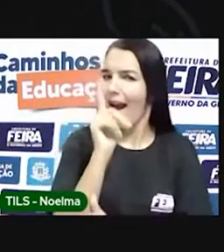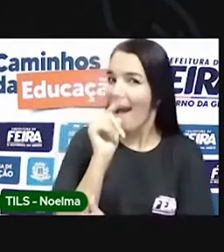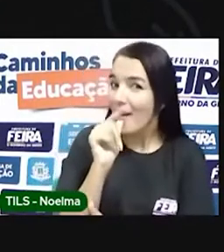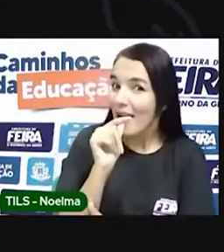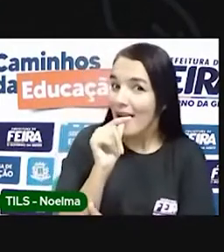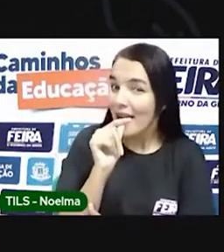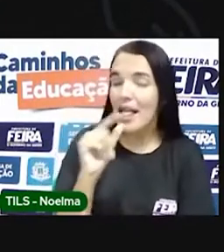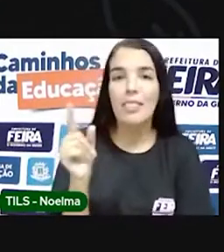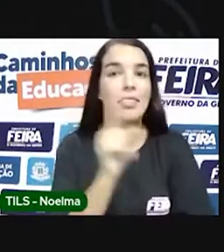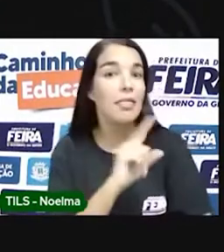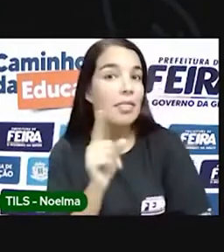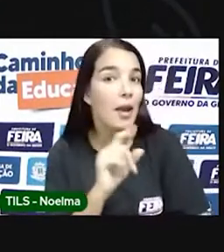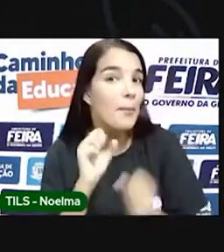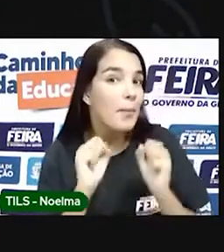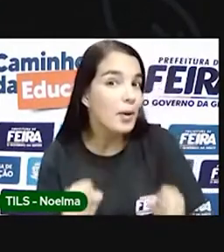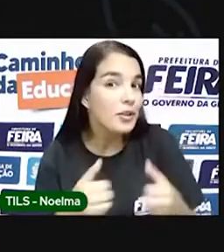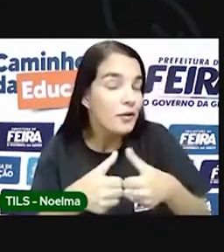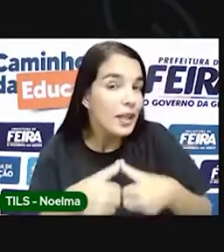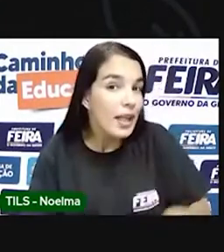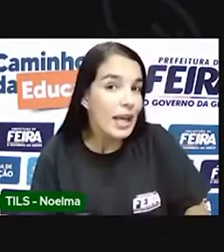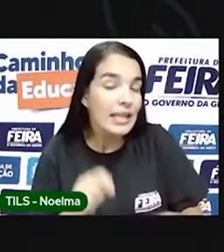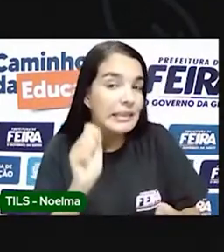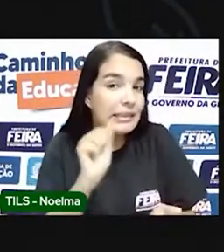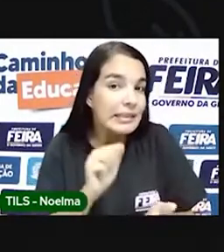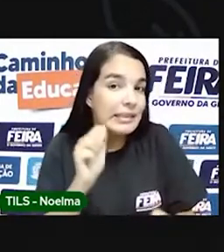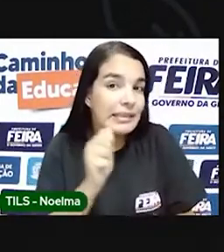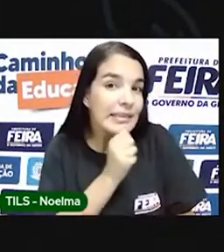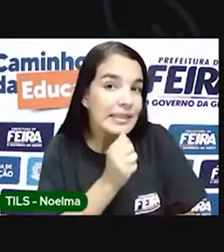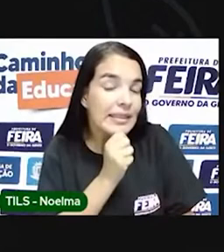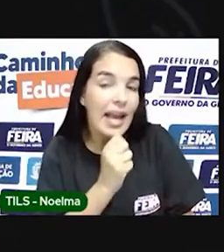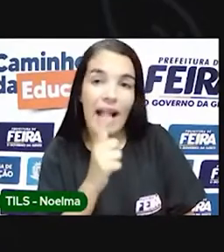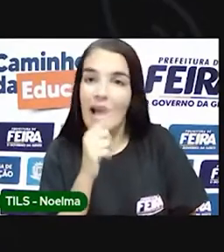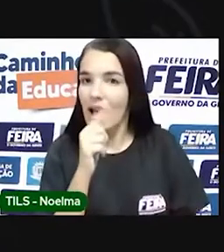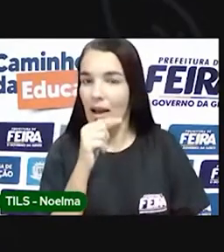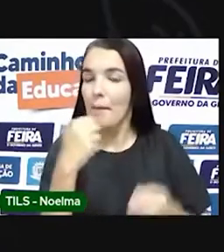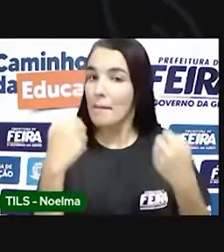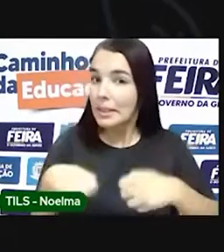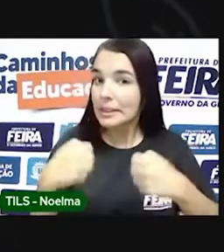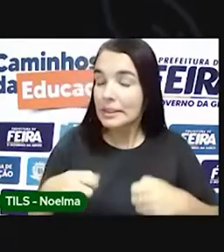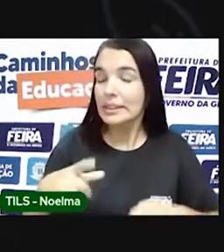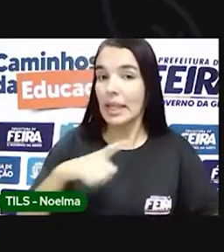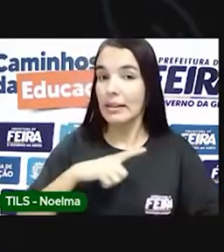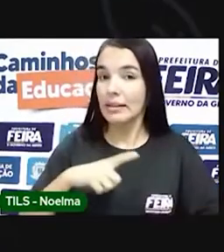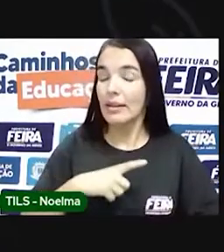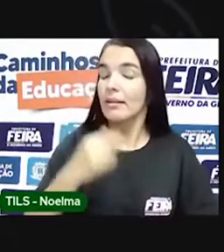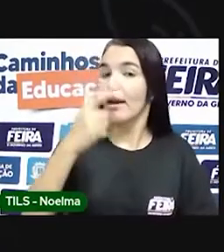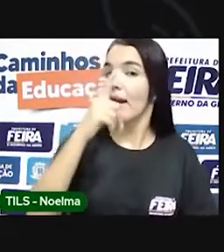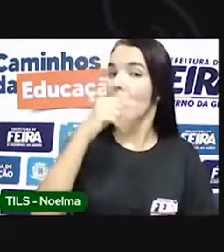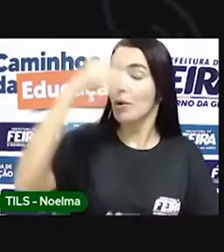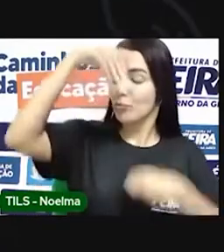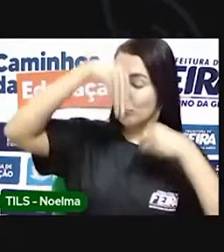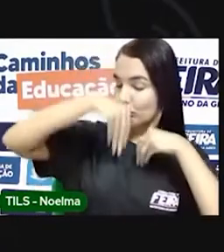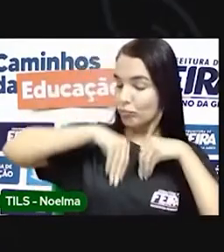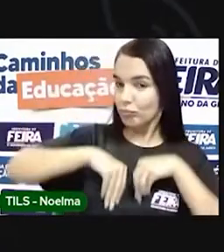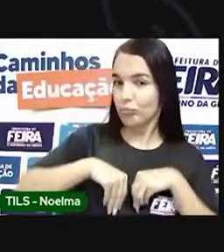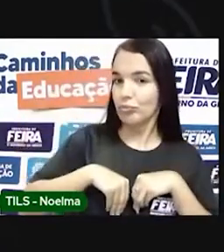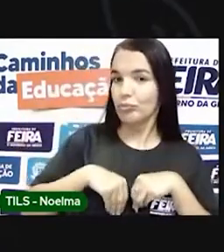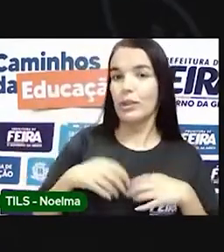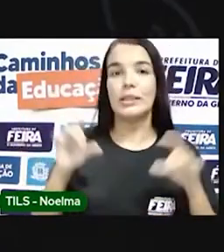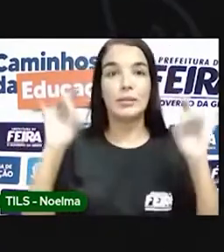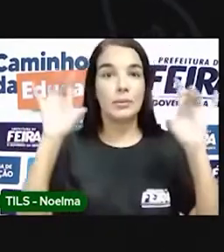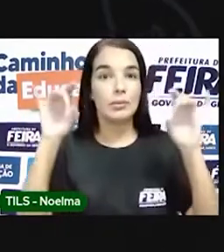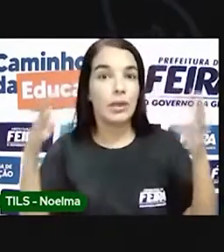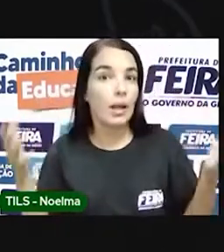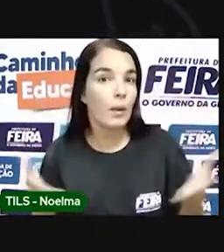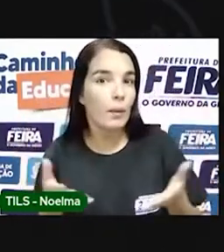Não deixem de fazer isso. É muito importante nós nos mantermos hidratados, especialmente nesse momento, né?